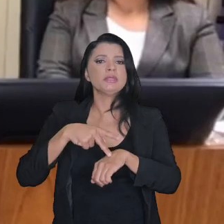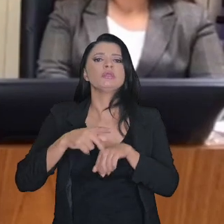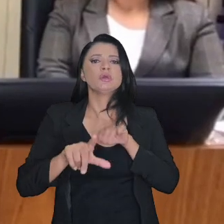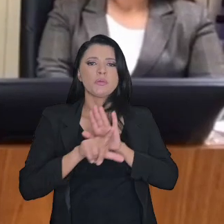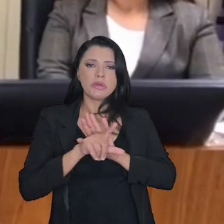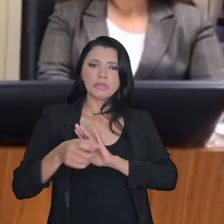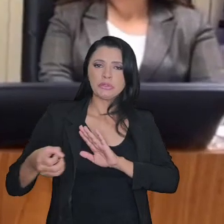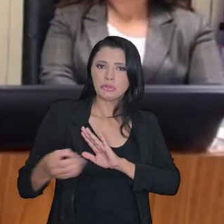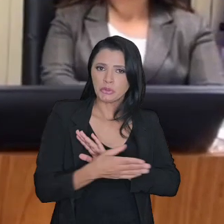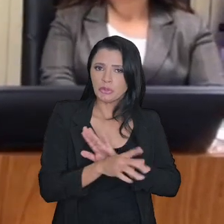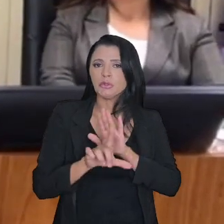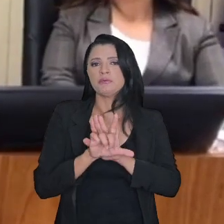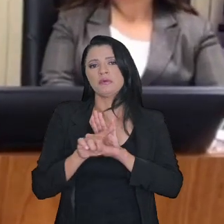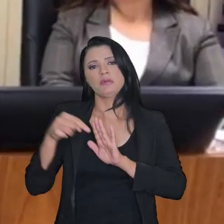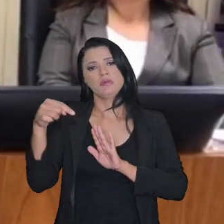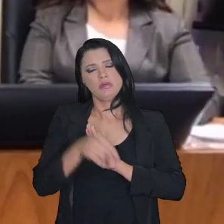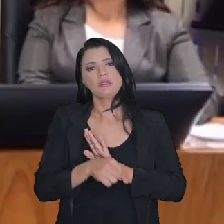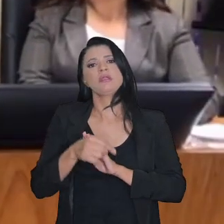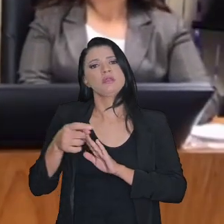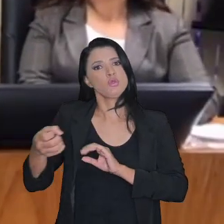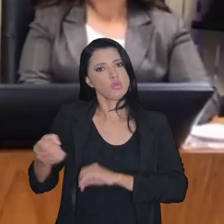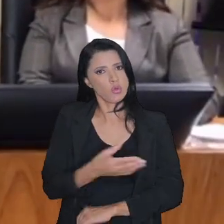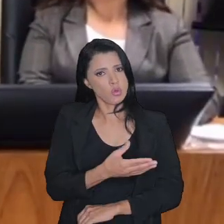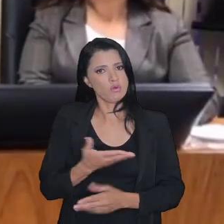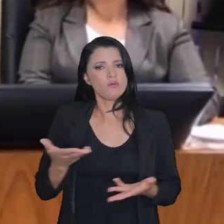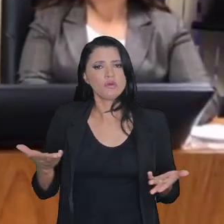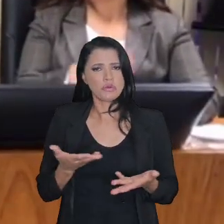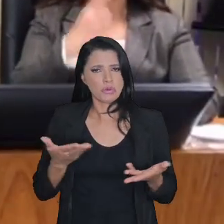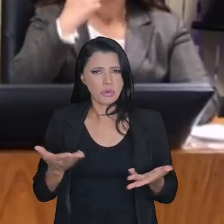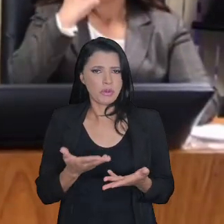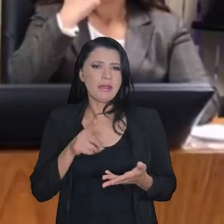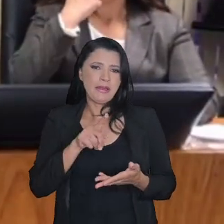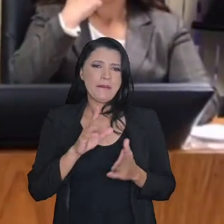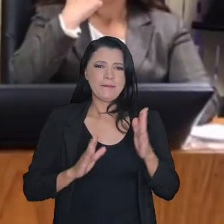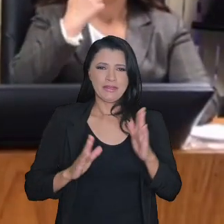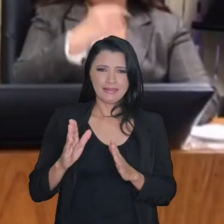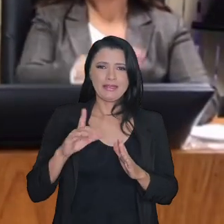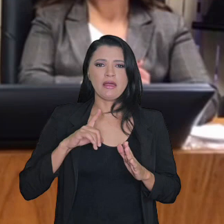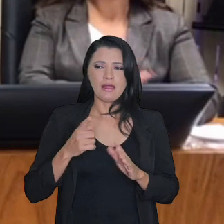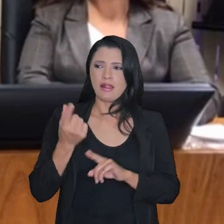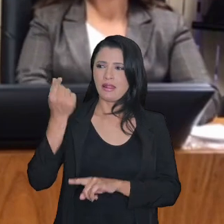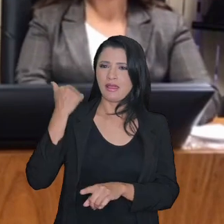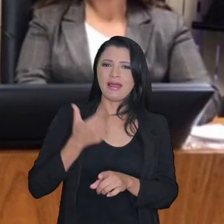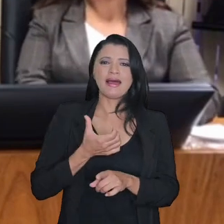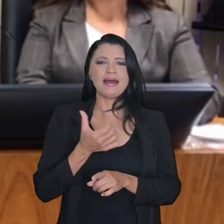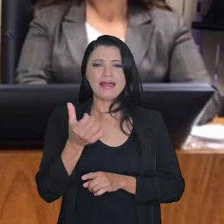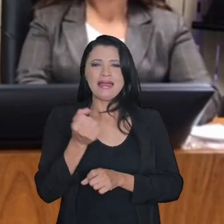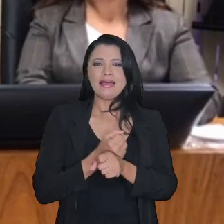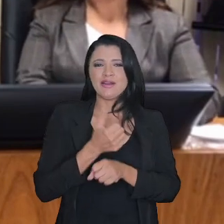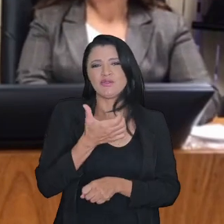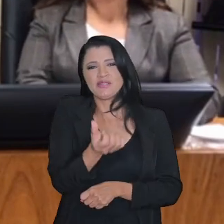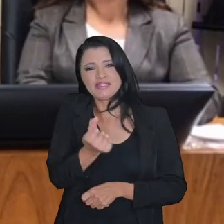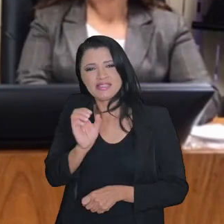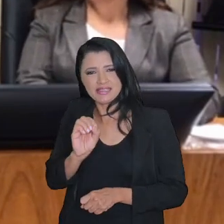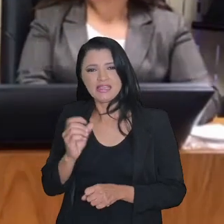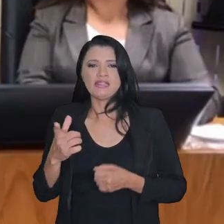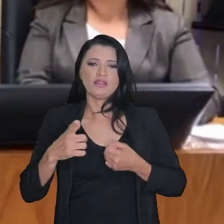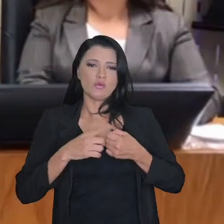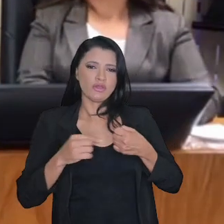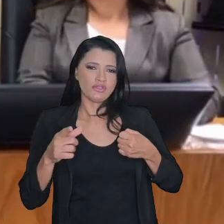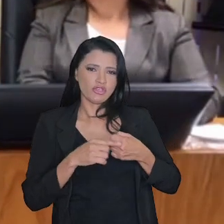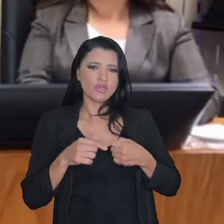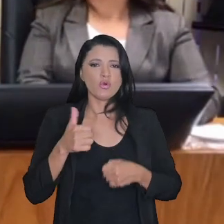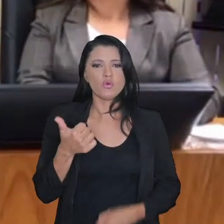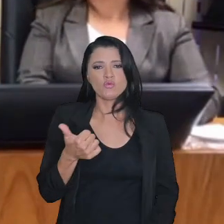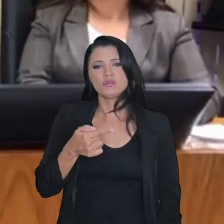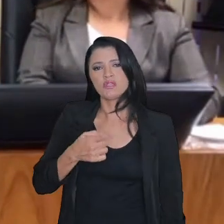relativamente nova, apesar da previsão dela, está desde a década de 60 com Tributária Nacional, no artigo 171, mas